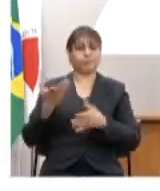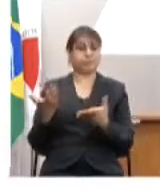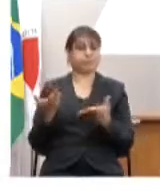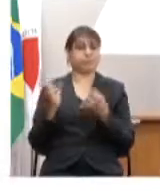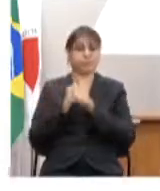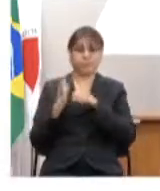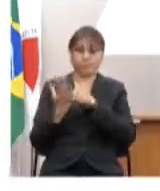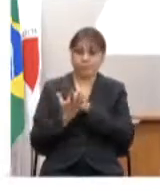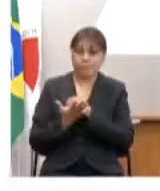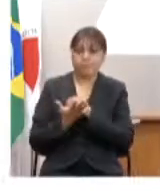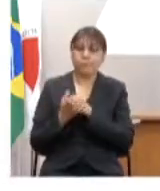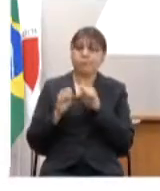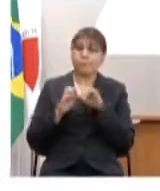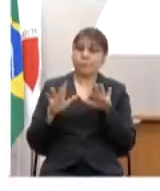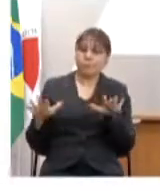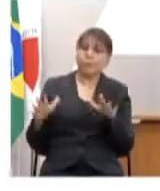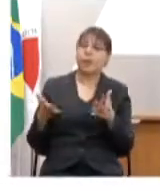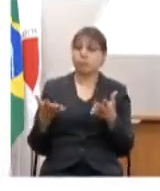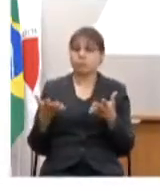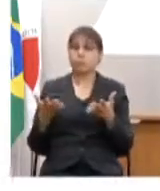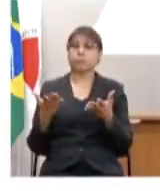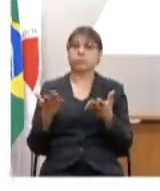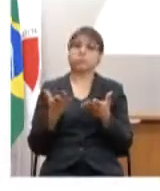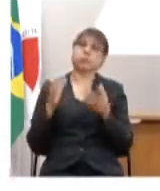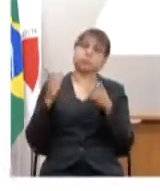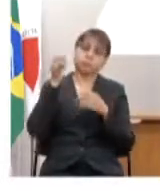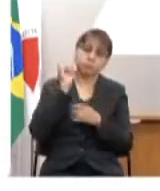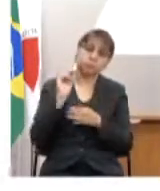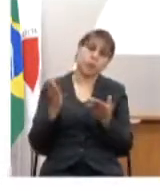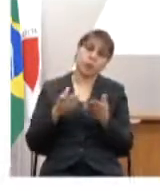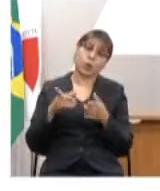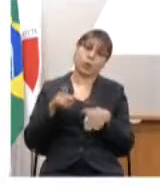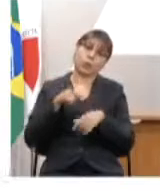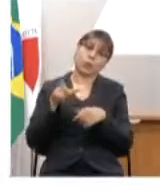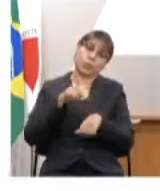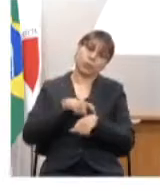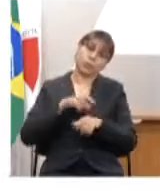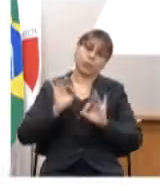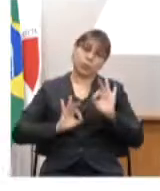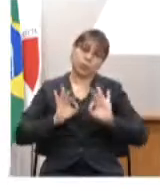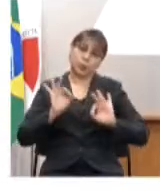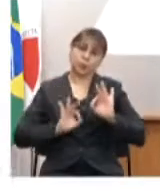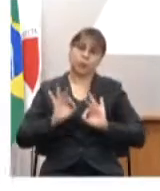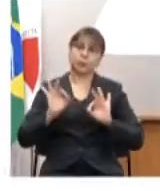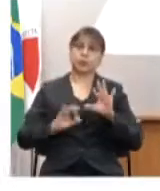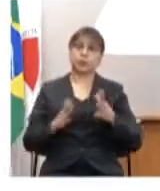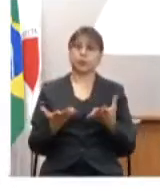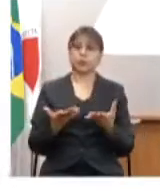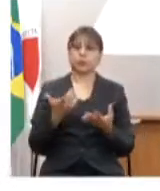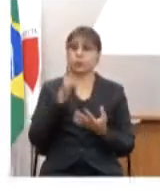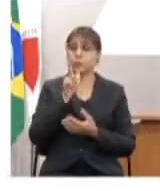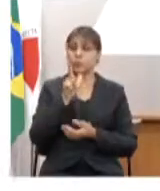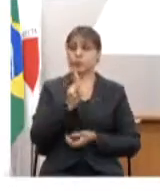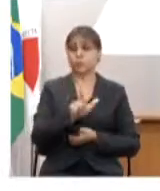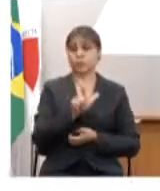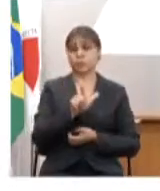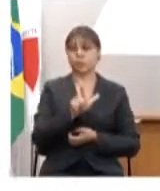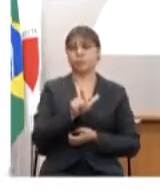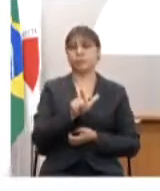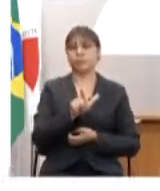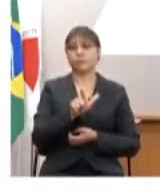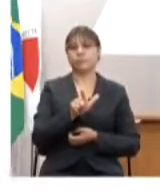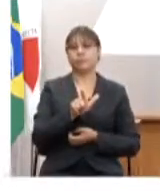com o objetivo de ter uma retomada de uma forma organizada e que também consiga fazer a